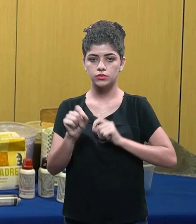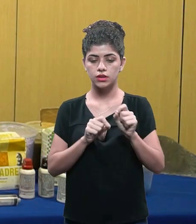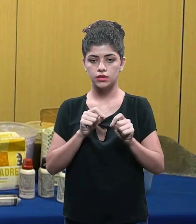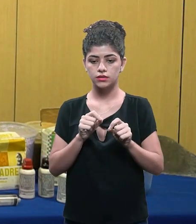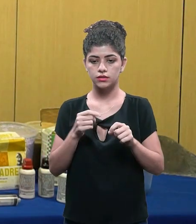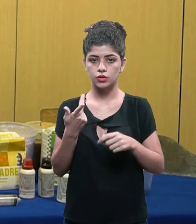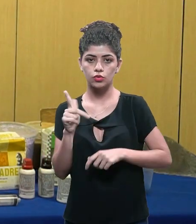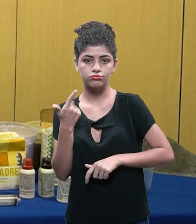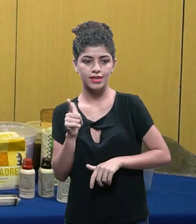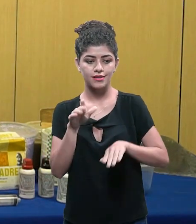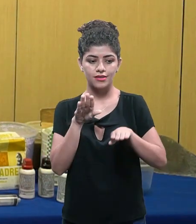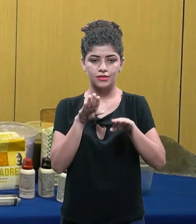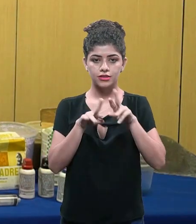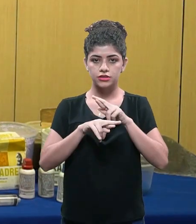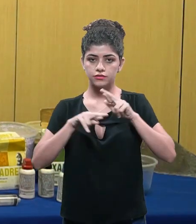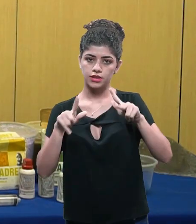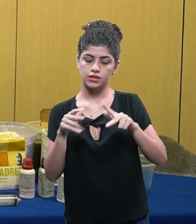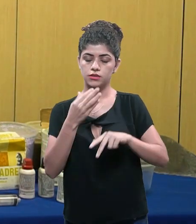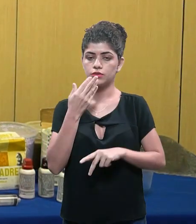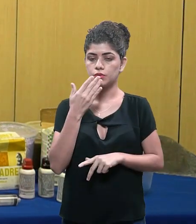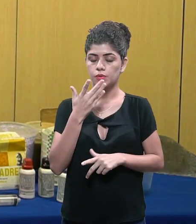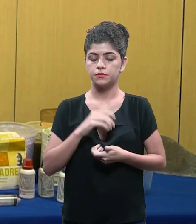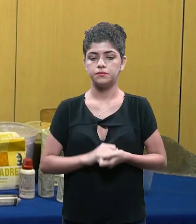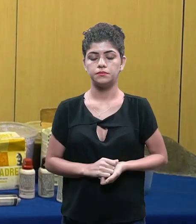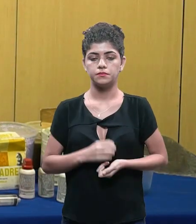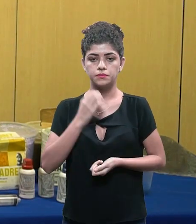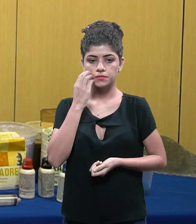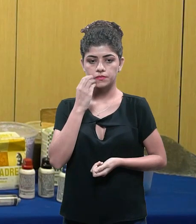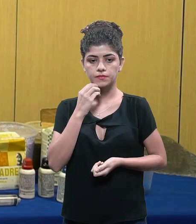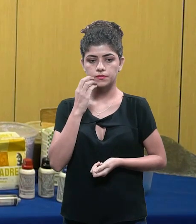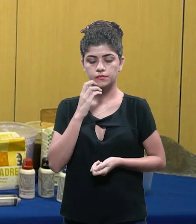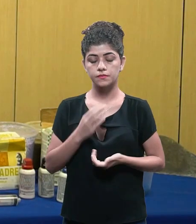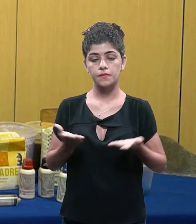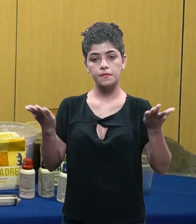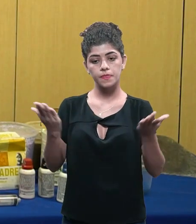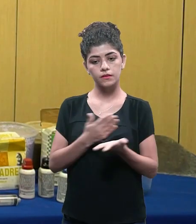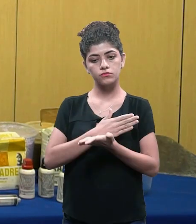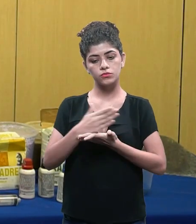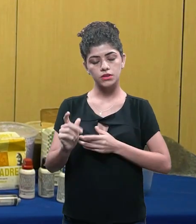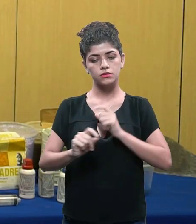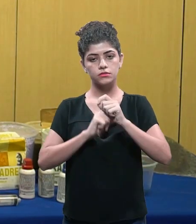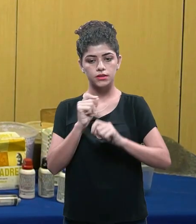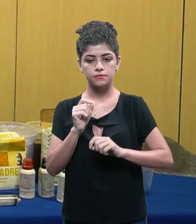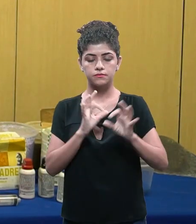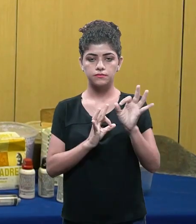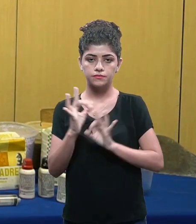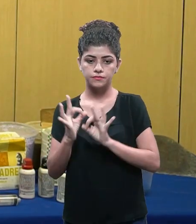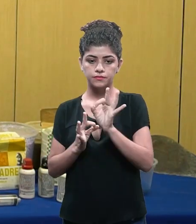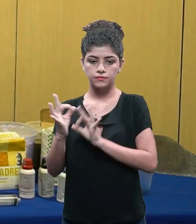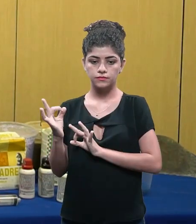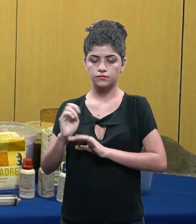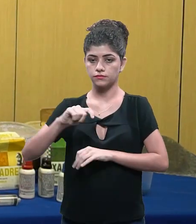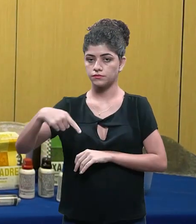diferença digamos assim acabar com as diferenças de tom quando você tem uma boa reprodutibilidade ok agora a gente vai começar a